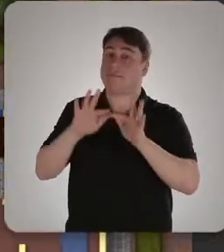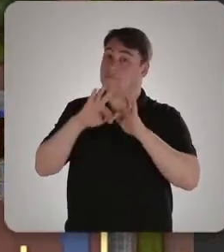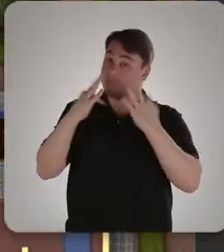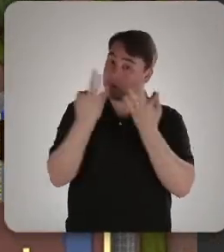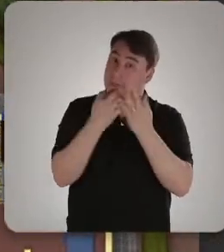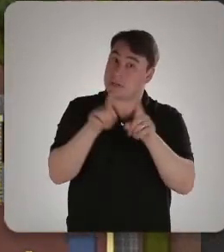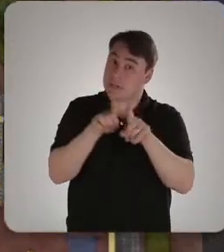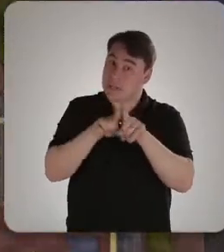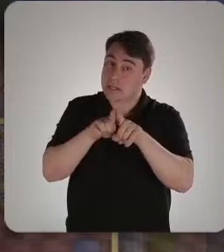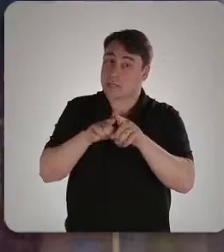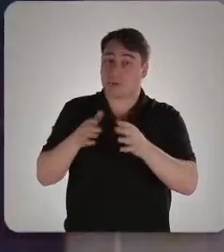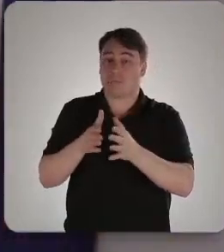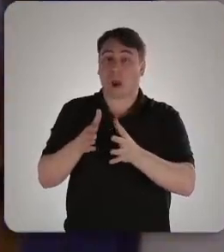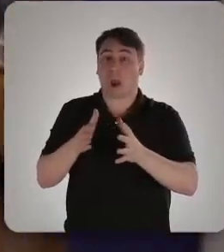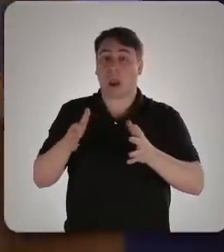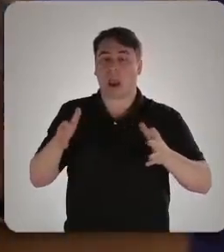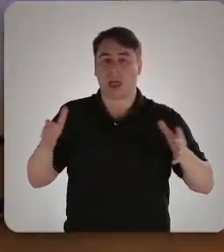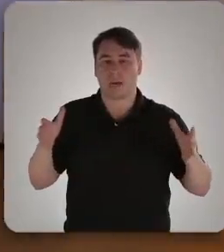também foi crescendo.